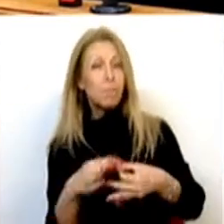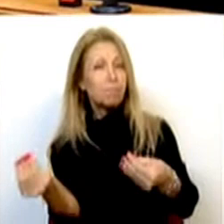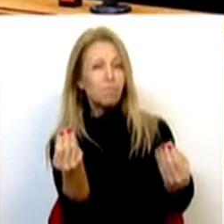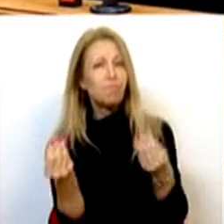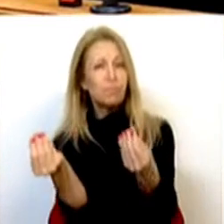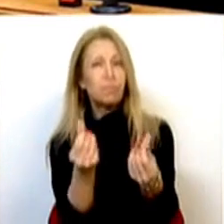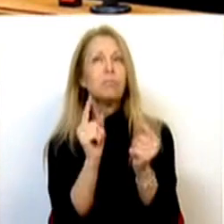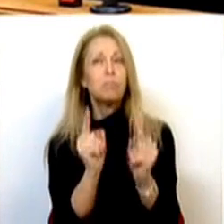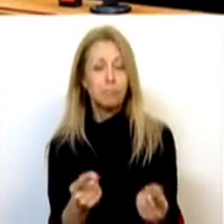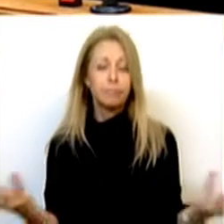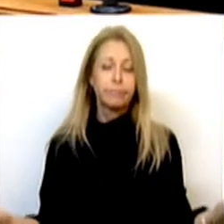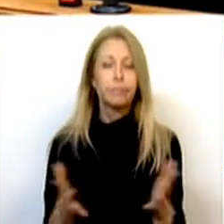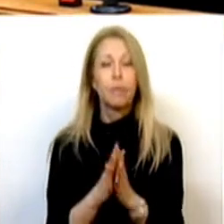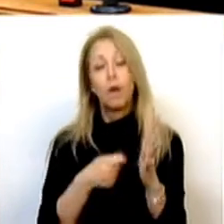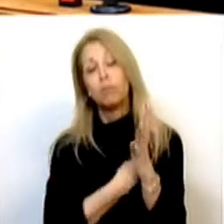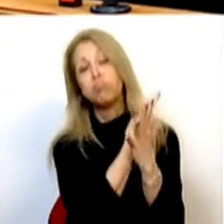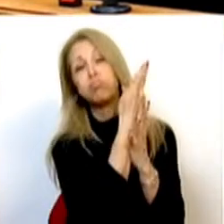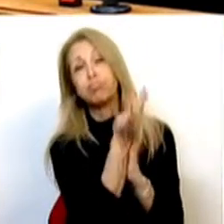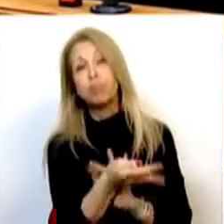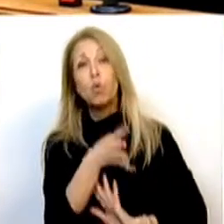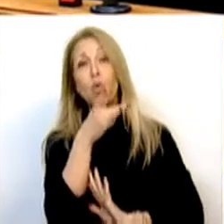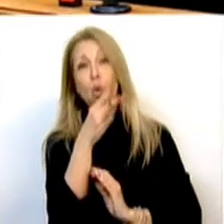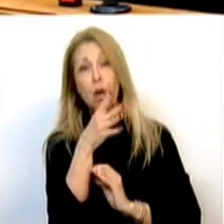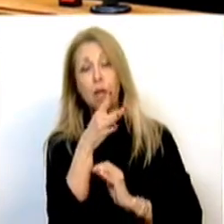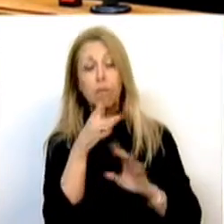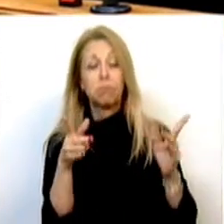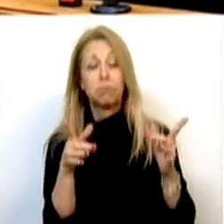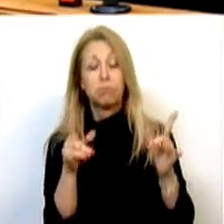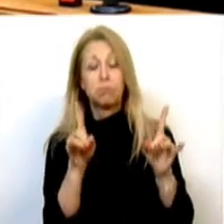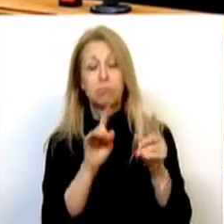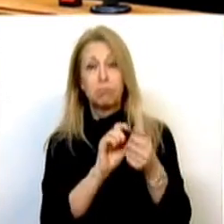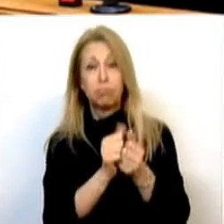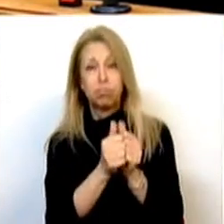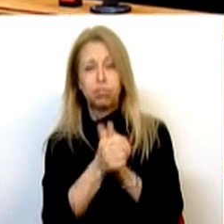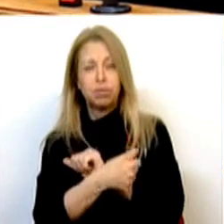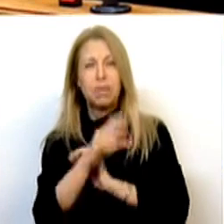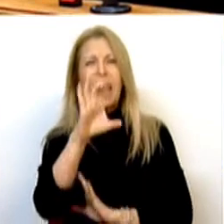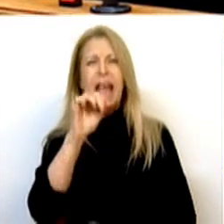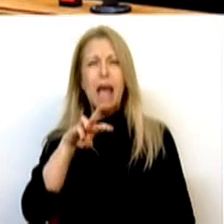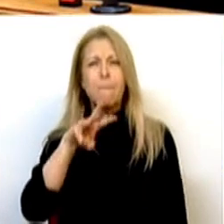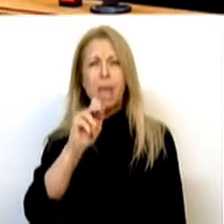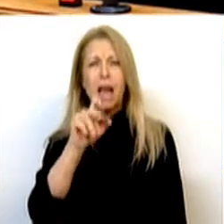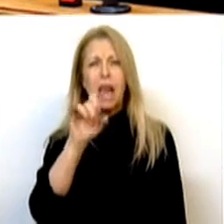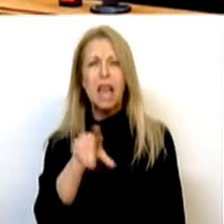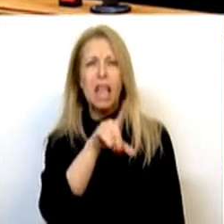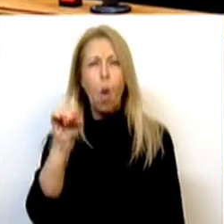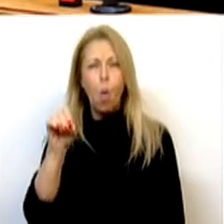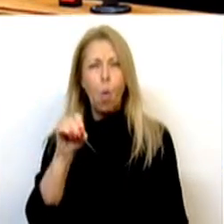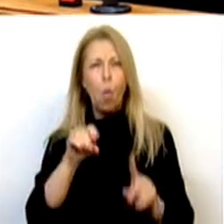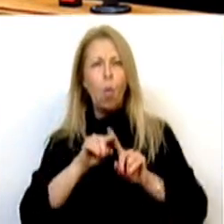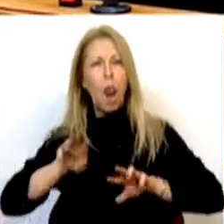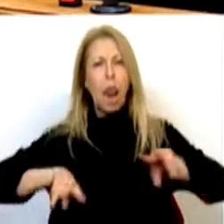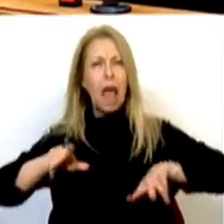camoleónico. E é camoleónico porque das 20 propostas que são apresentadas, diga-se, nenhuma delas é